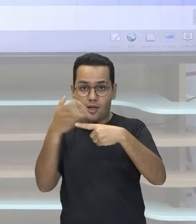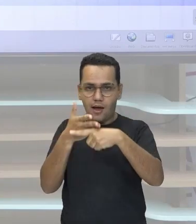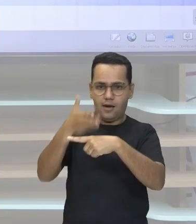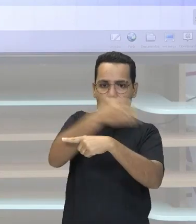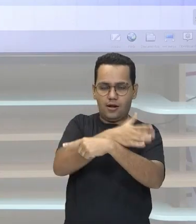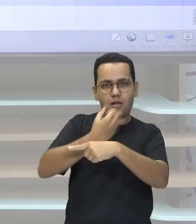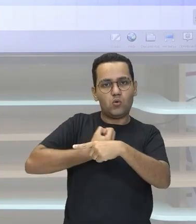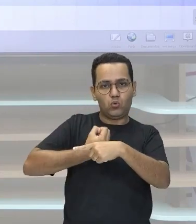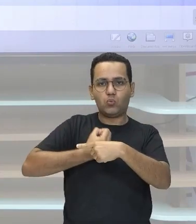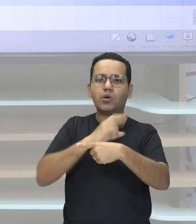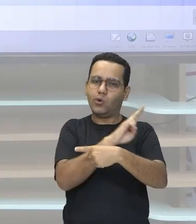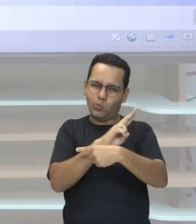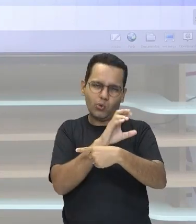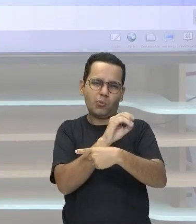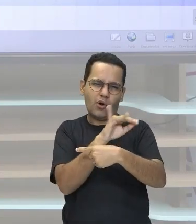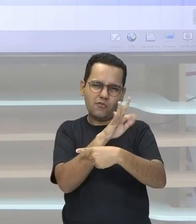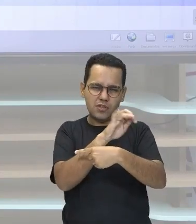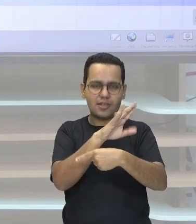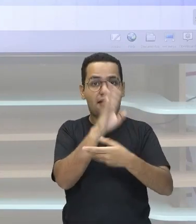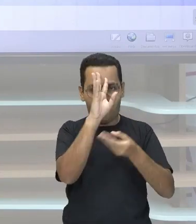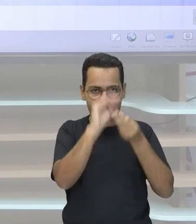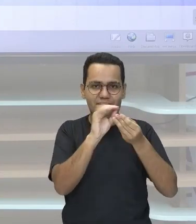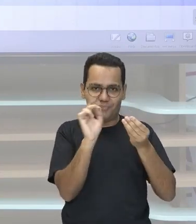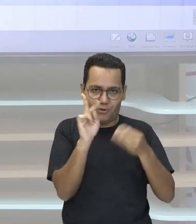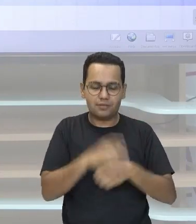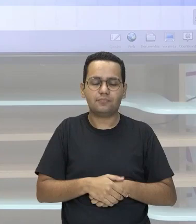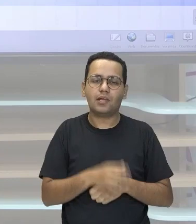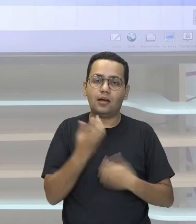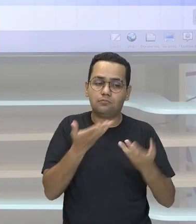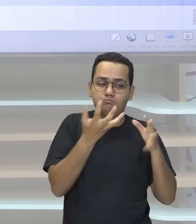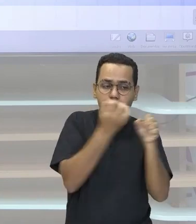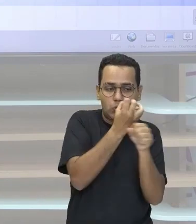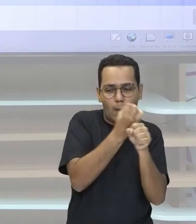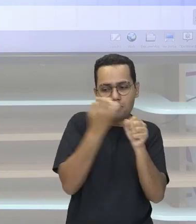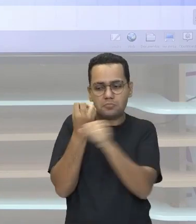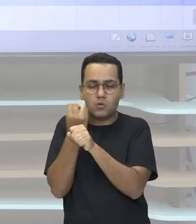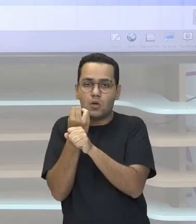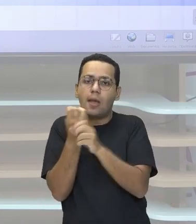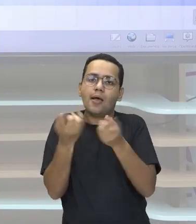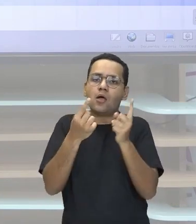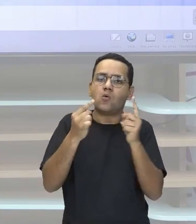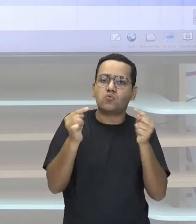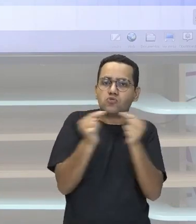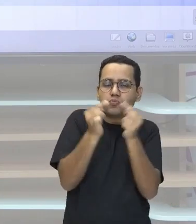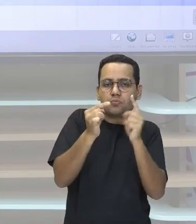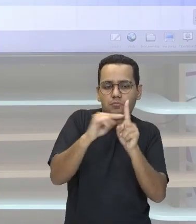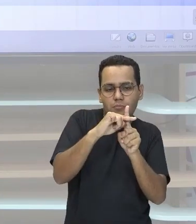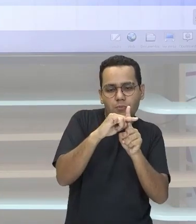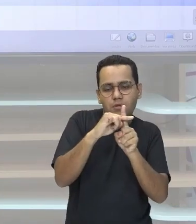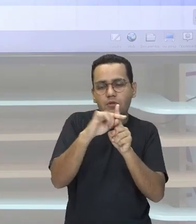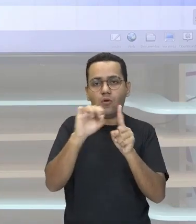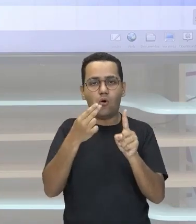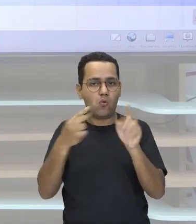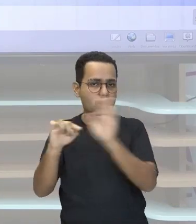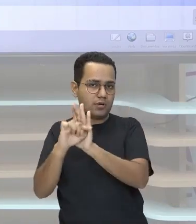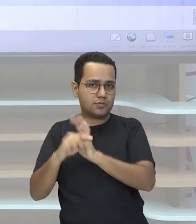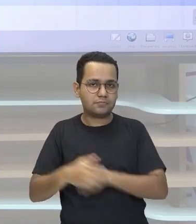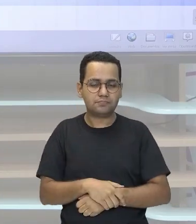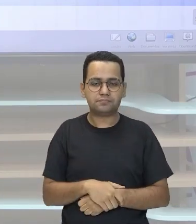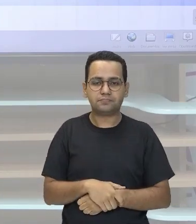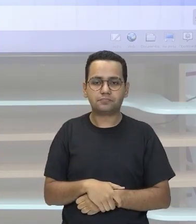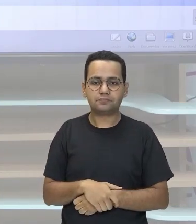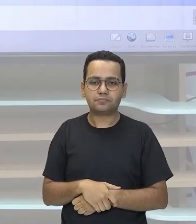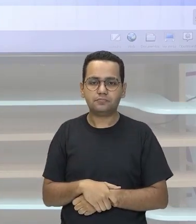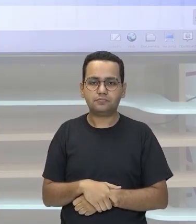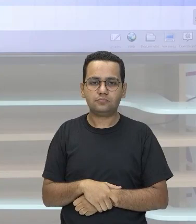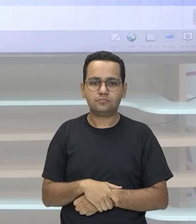aí sim É que você vai fazer a operação Seja de adição Ou seja de subtração No nosso caso Nós estamos